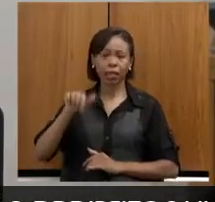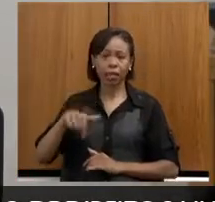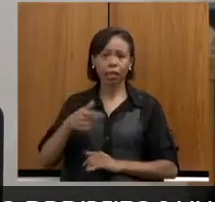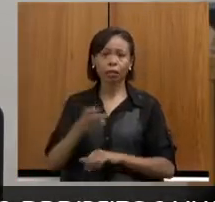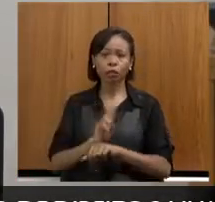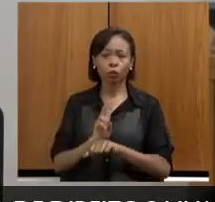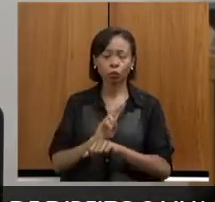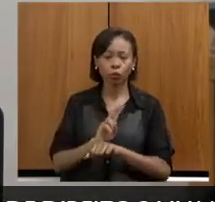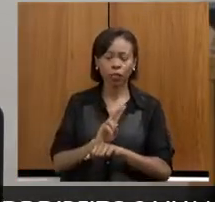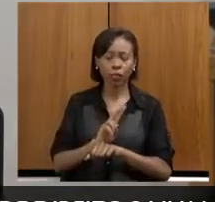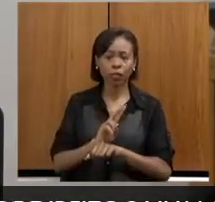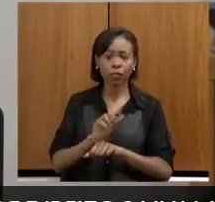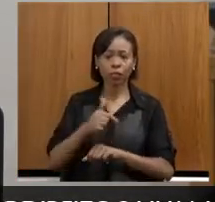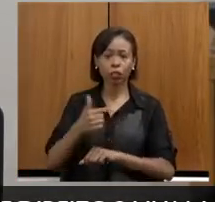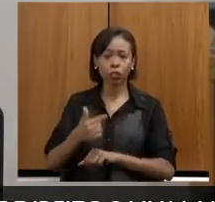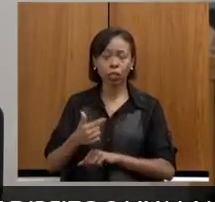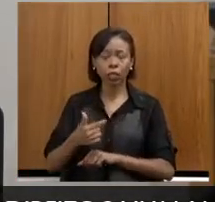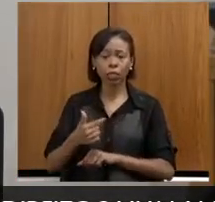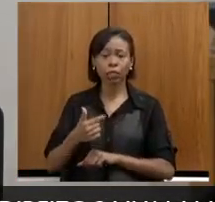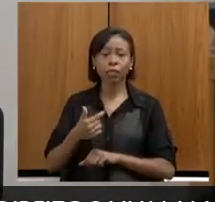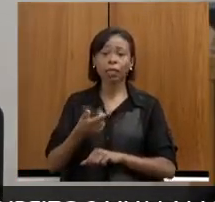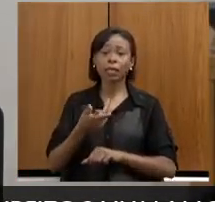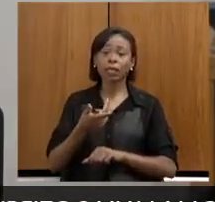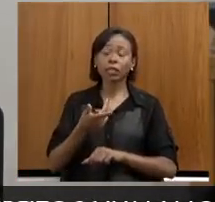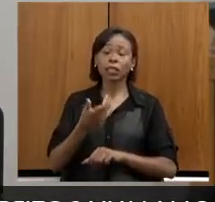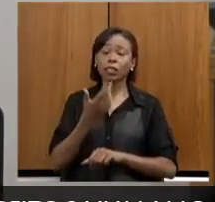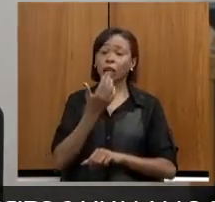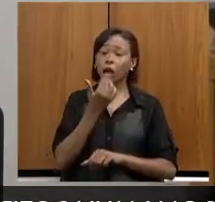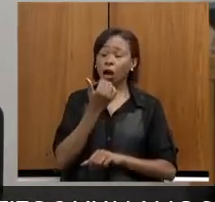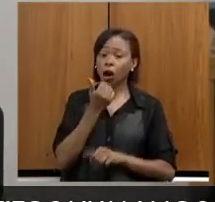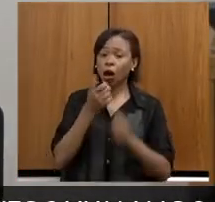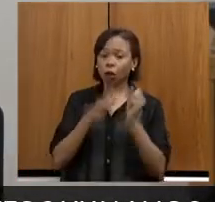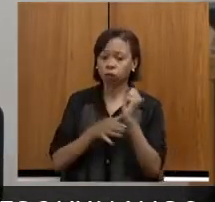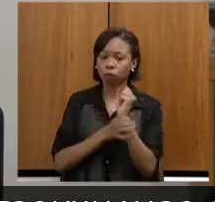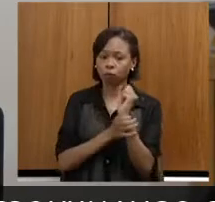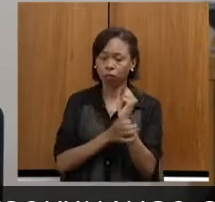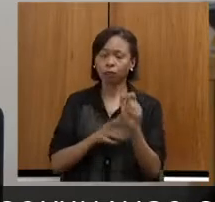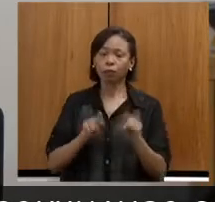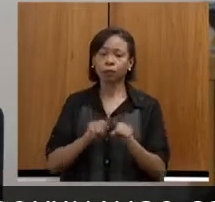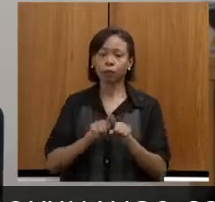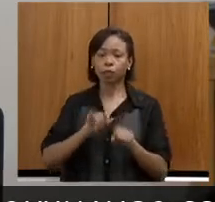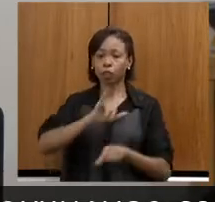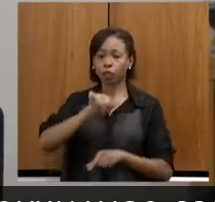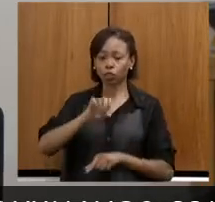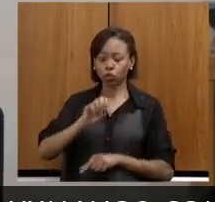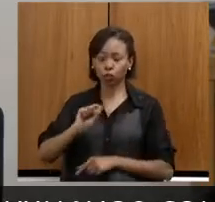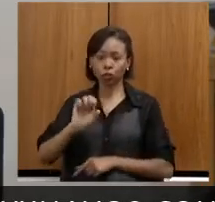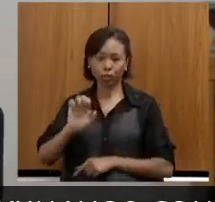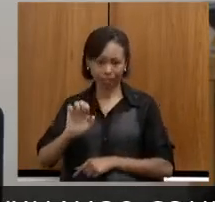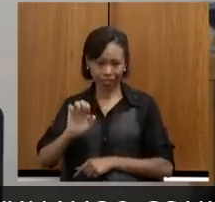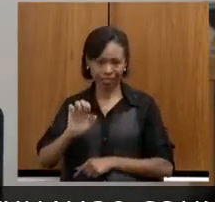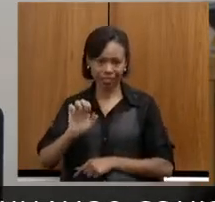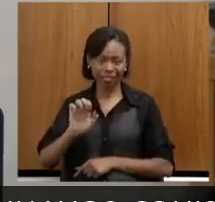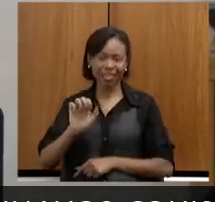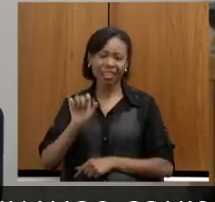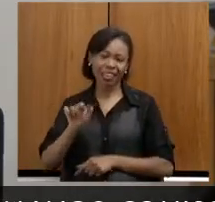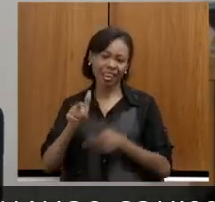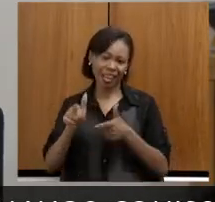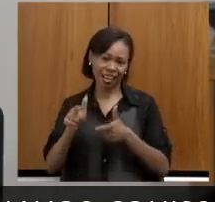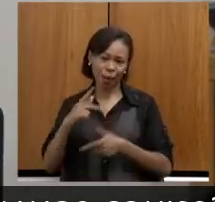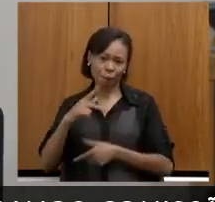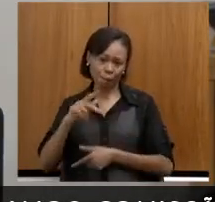Integração e Segurança Alimentar, e o José Francisco Filho, o nosso querido Pelé,